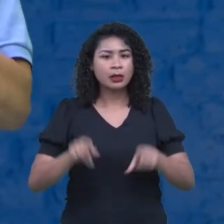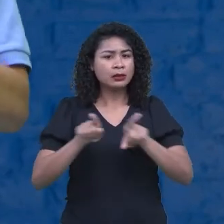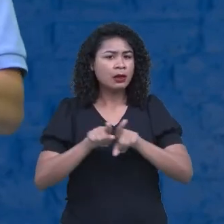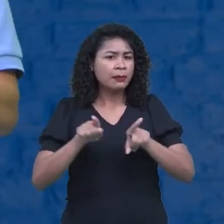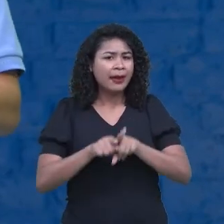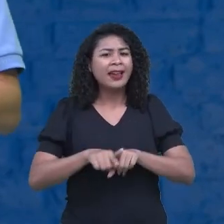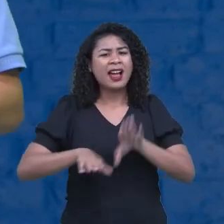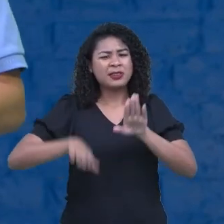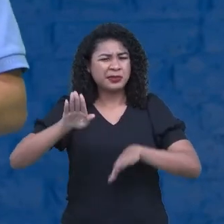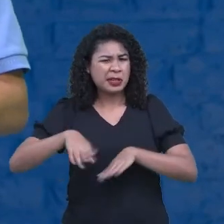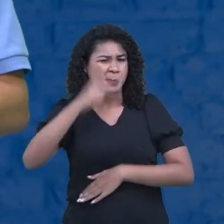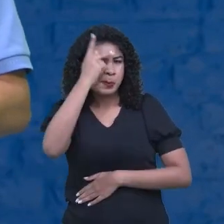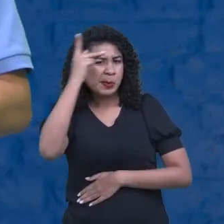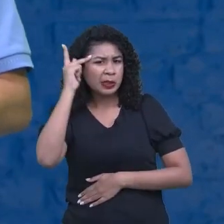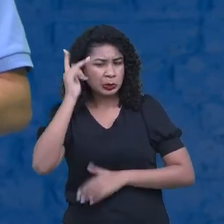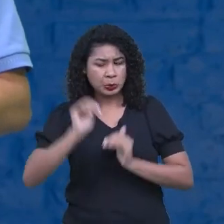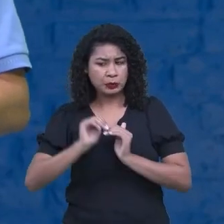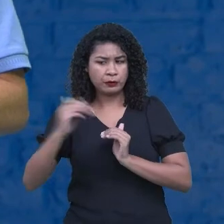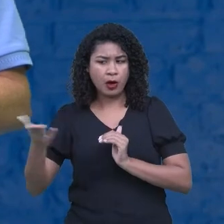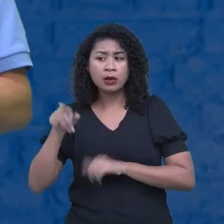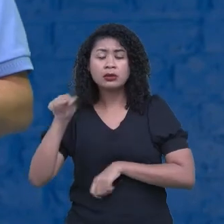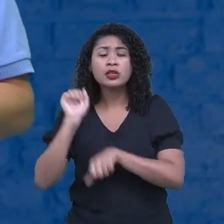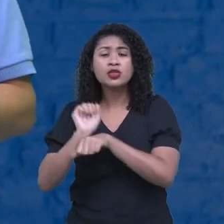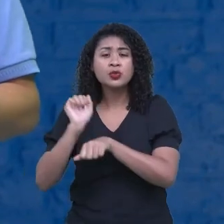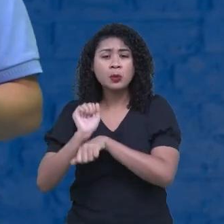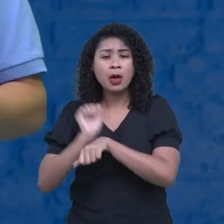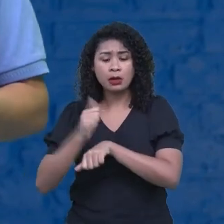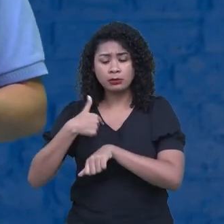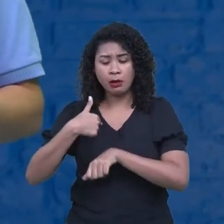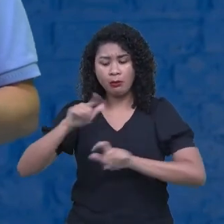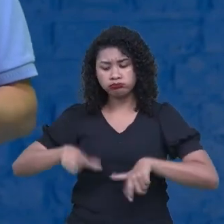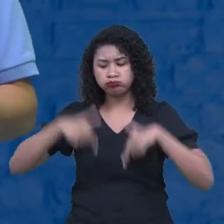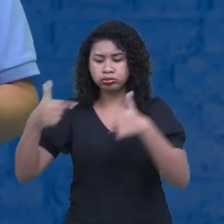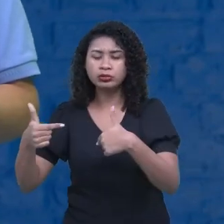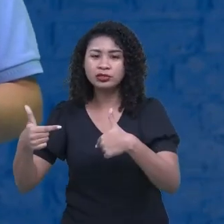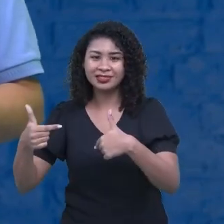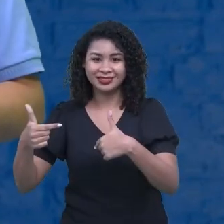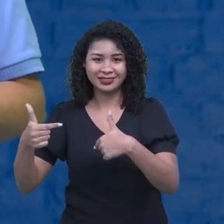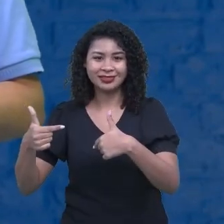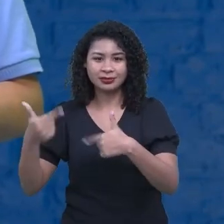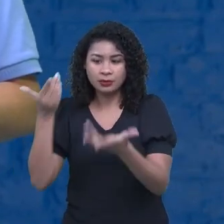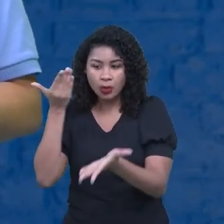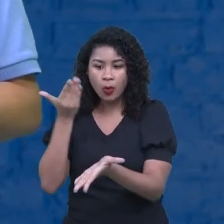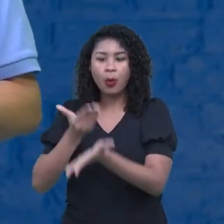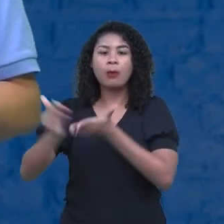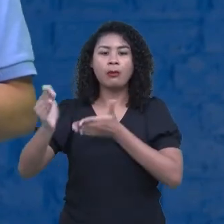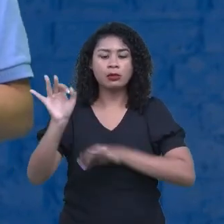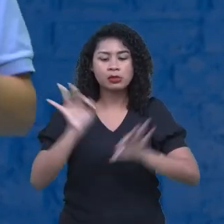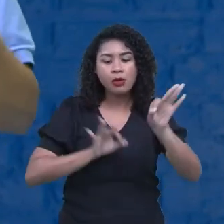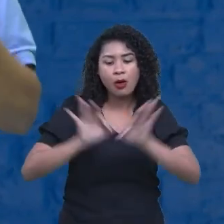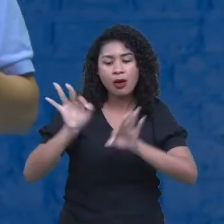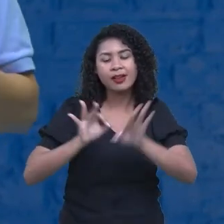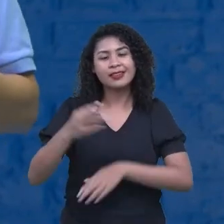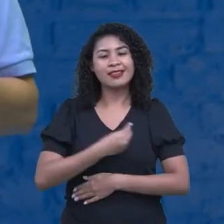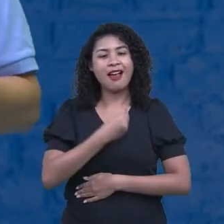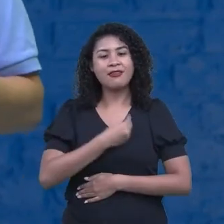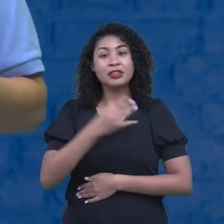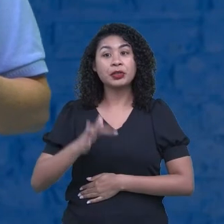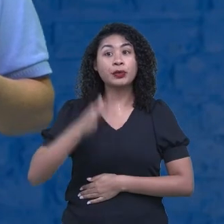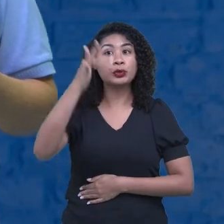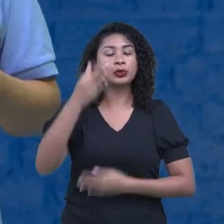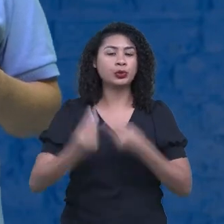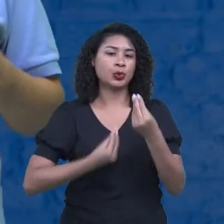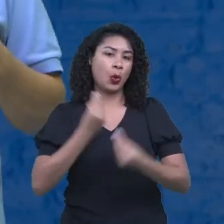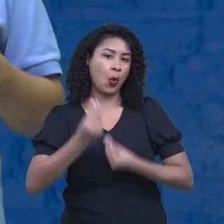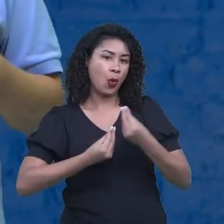esperando que você dê o primeiro passo. A partir daí eu construo o meu projeto de vida. Mudar também as